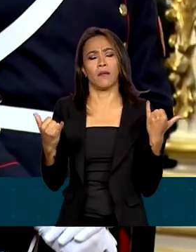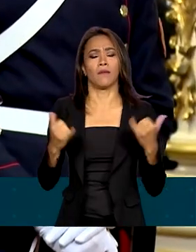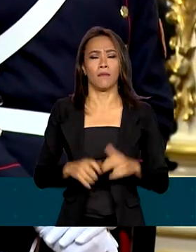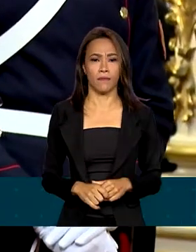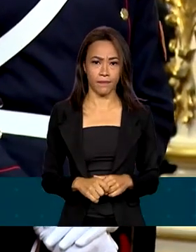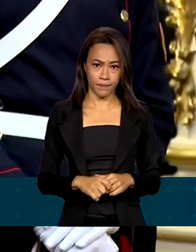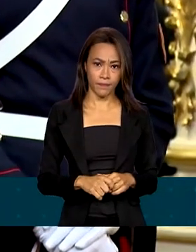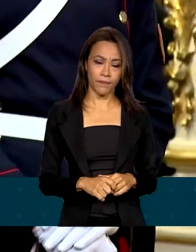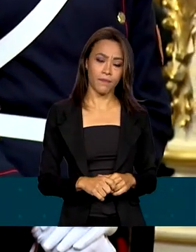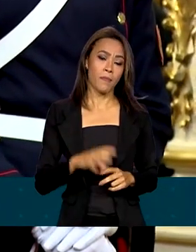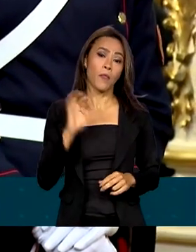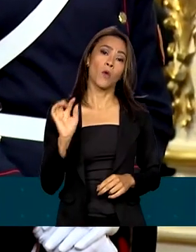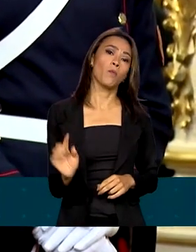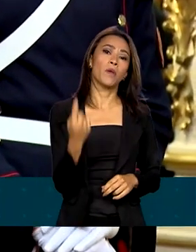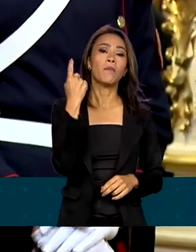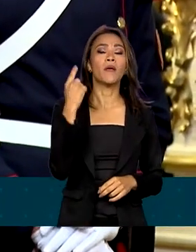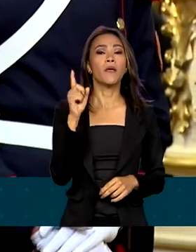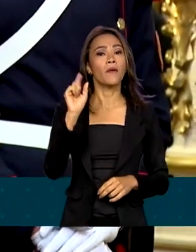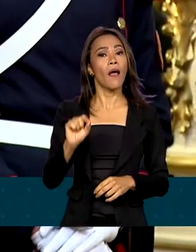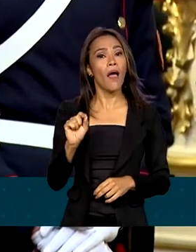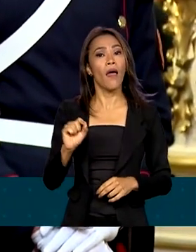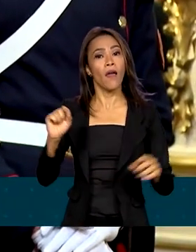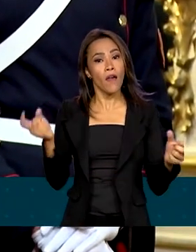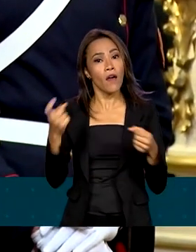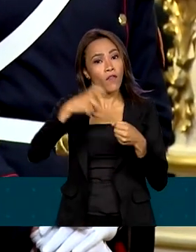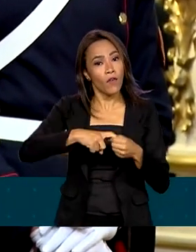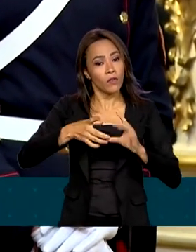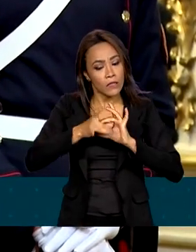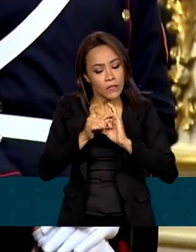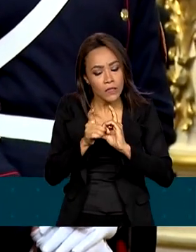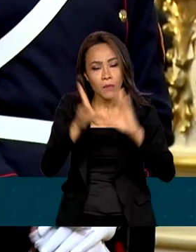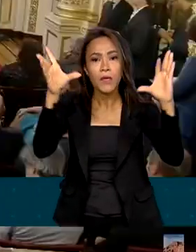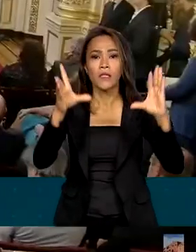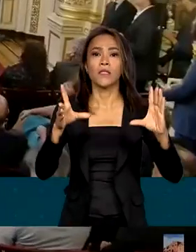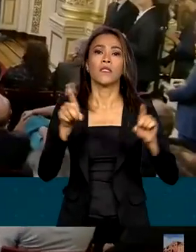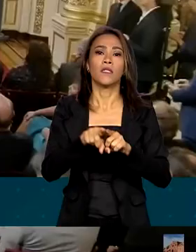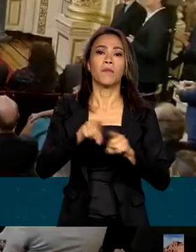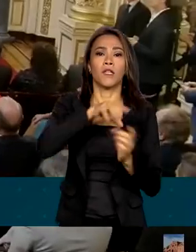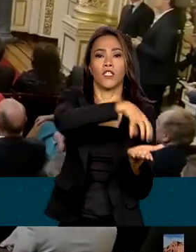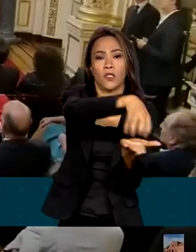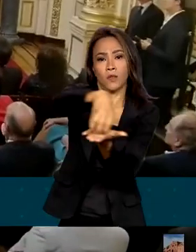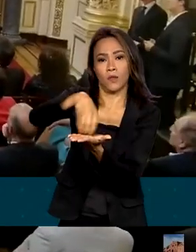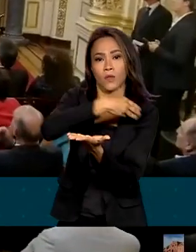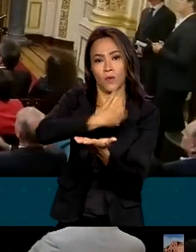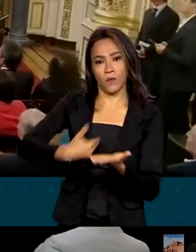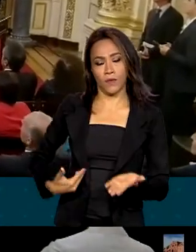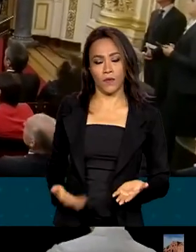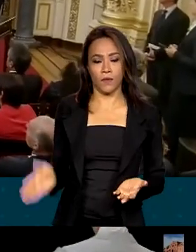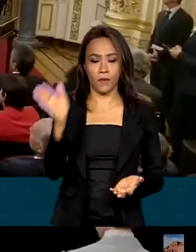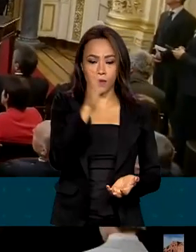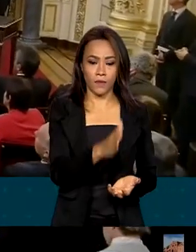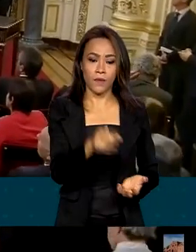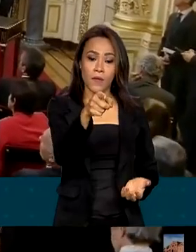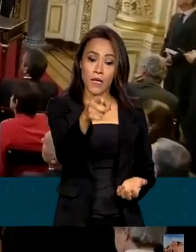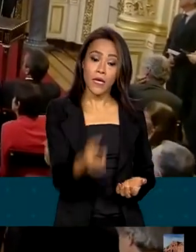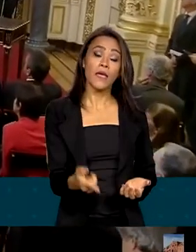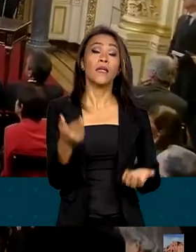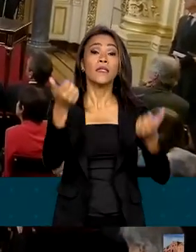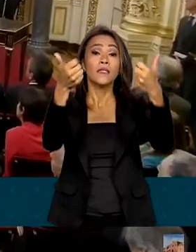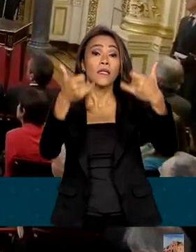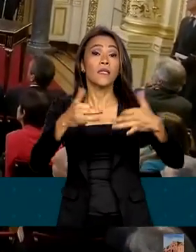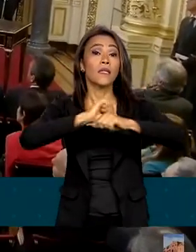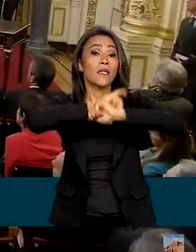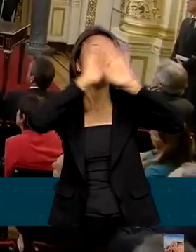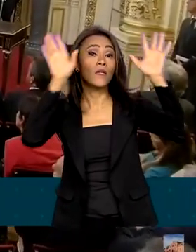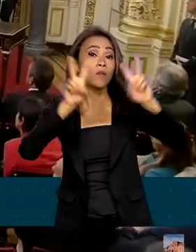instituições. O primeiro deles é consolidar a democracia e as instituições. Os presidentes esclareceram dúvidas da imprensa